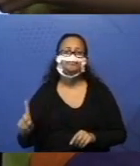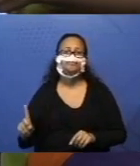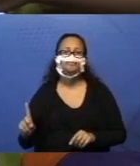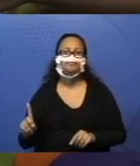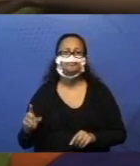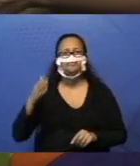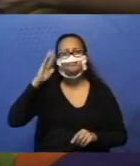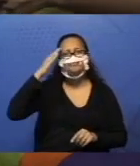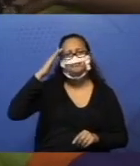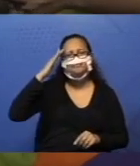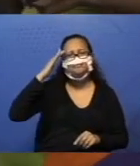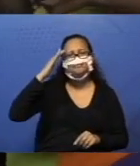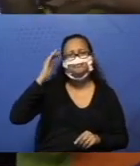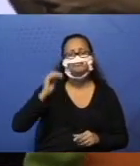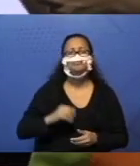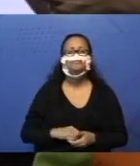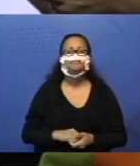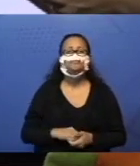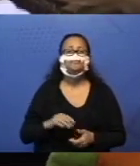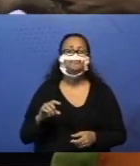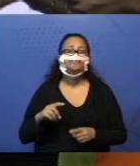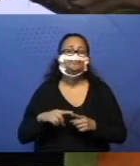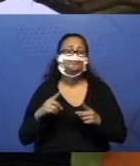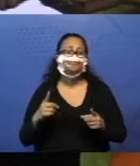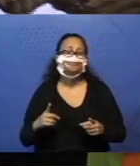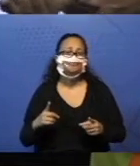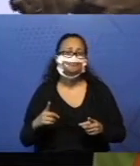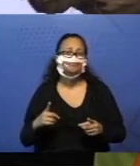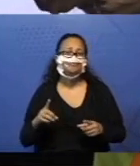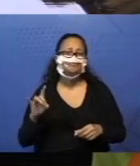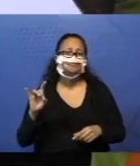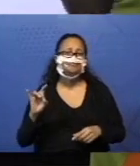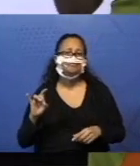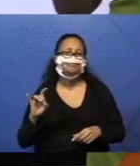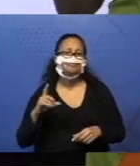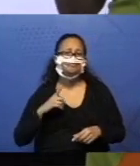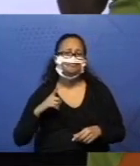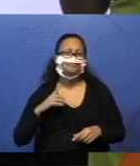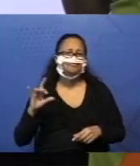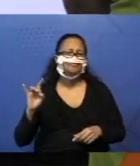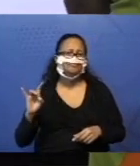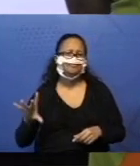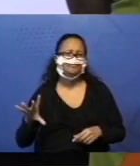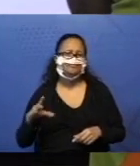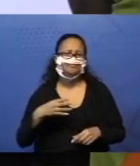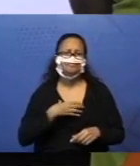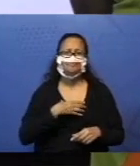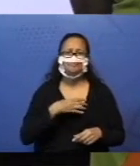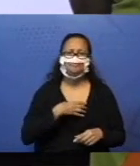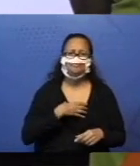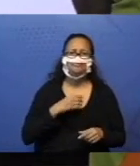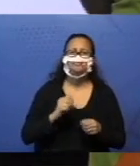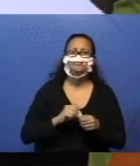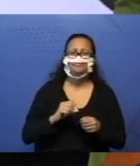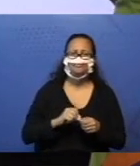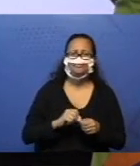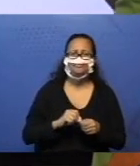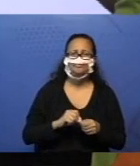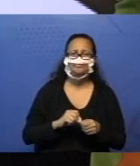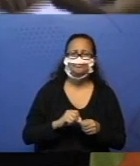Deu para entender? Mas existe só essa maneira de fazer adição, que o valor será 11? Não.